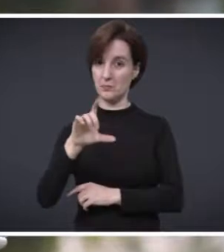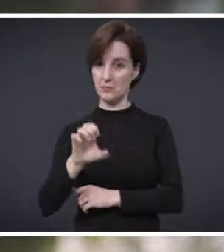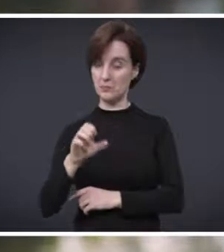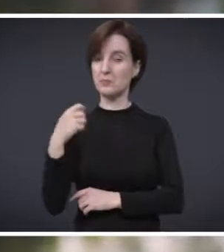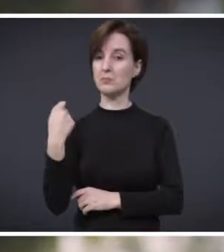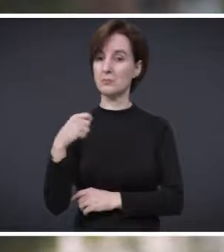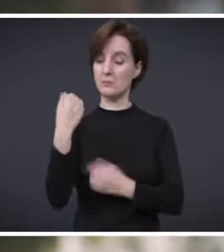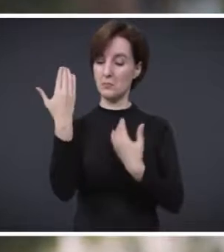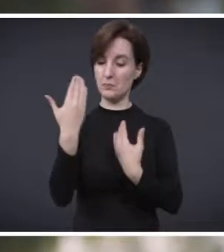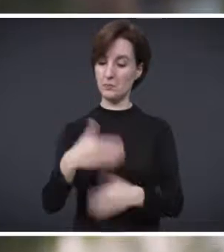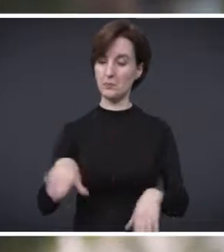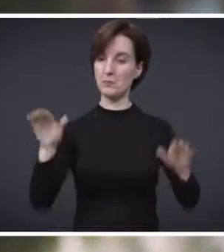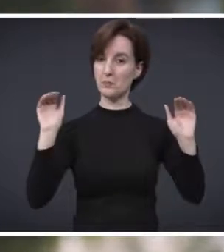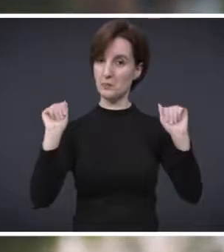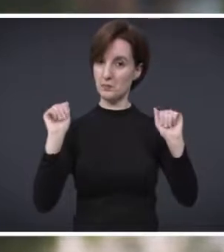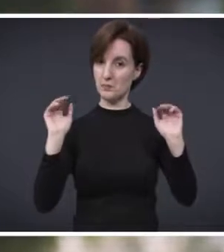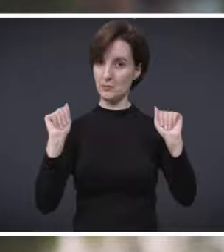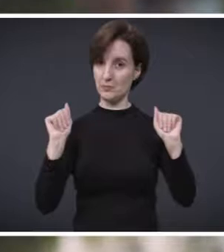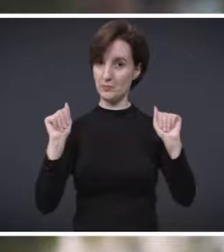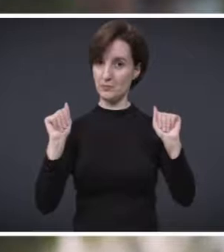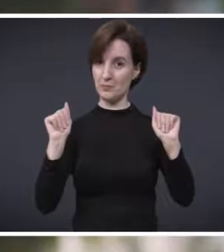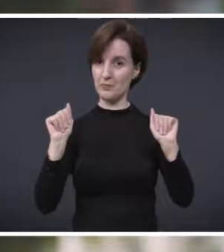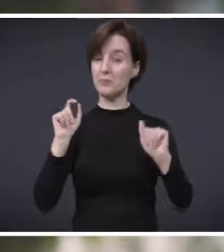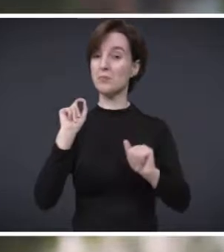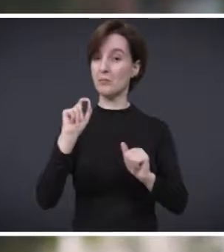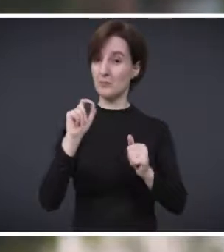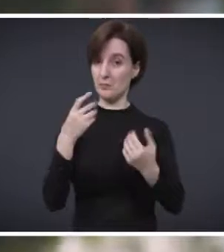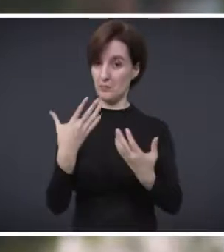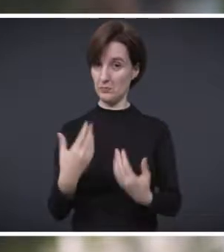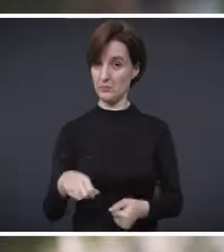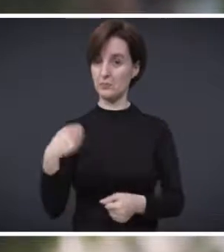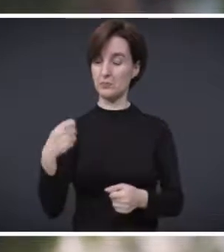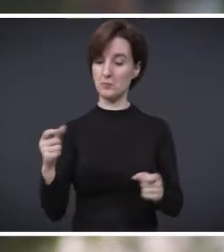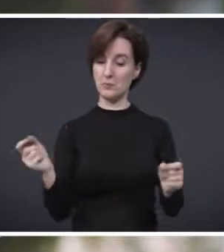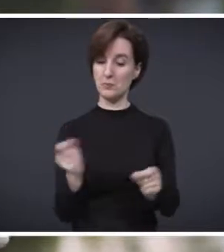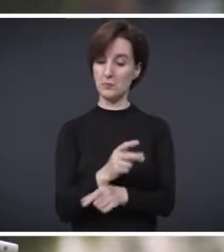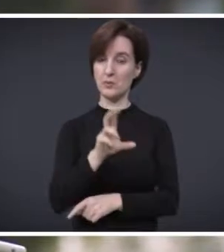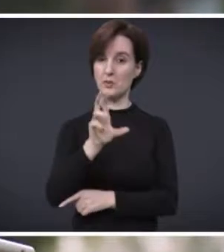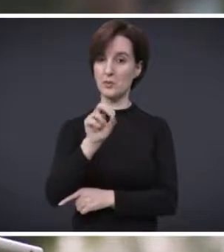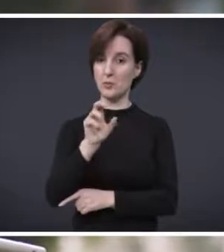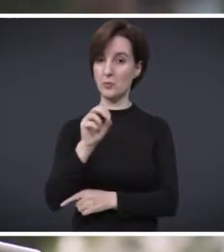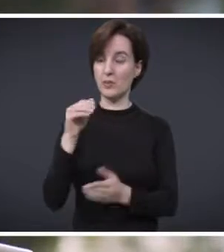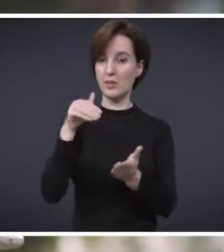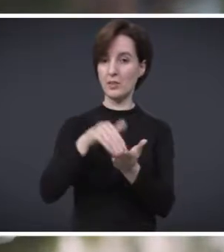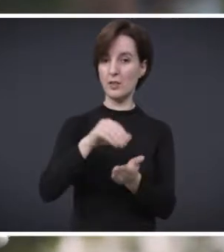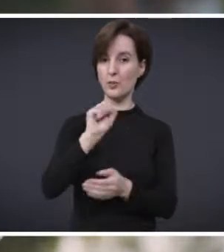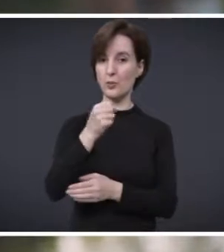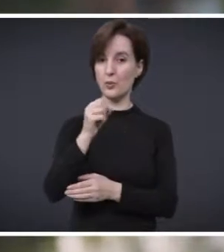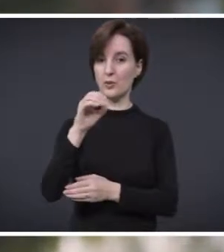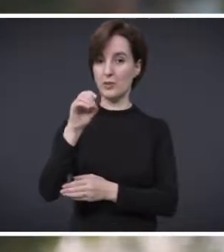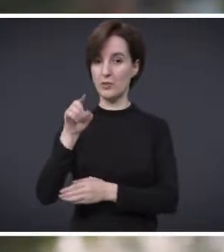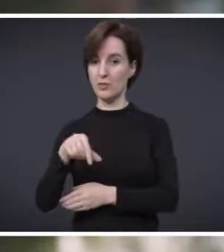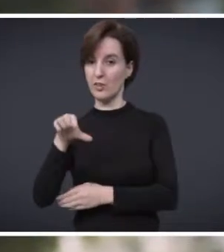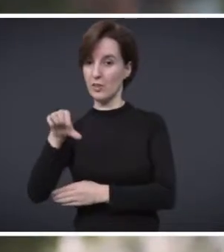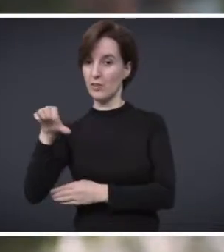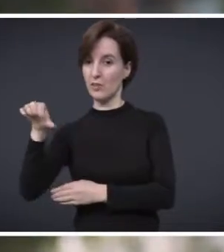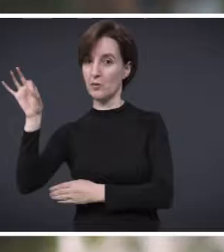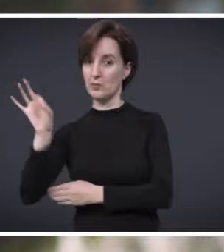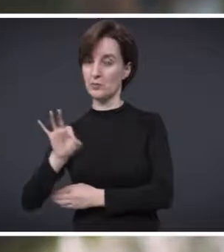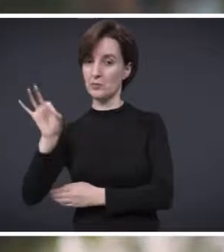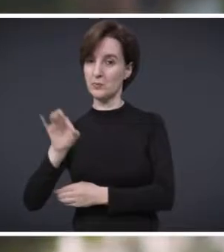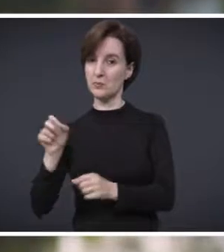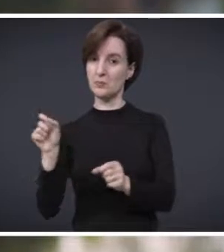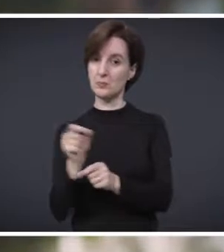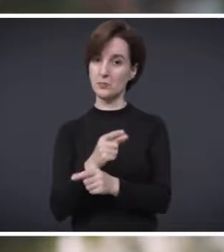solicitada proficiência em língua espanhola. Os candidatos devem ter cursado entre 50% e 80,99